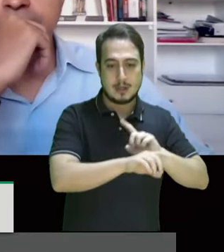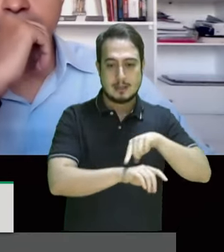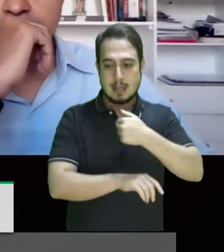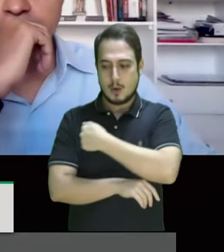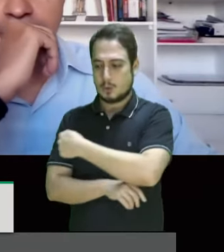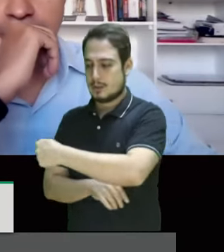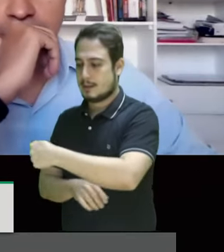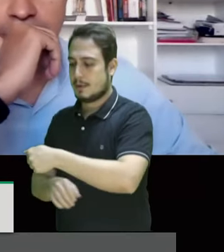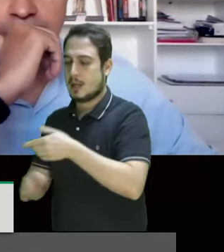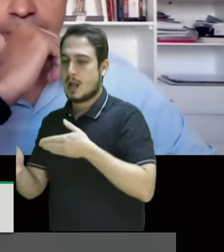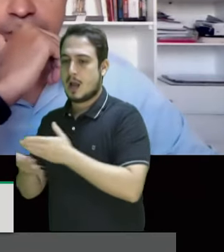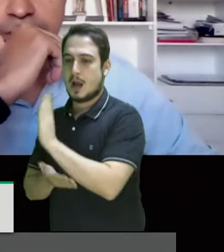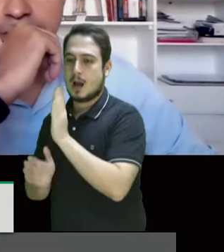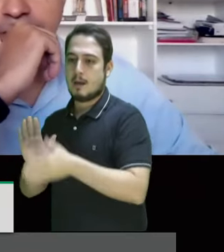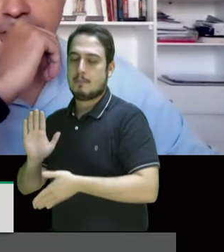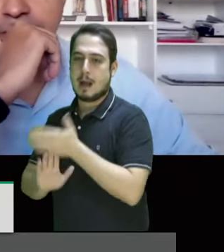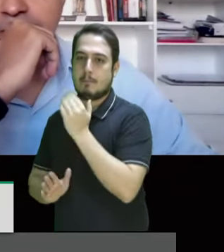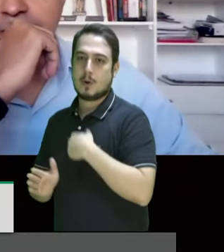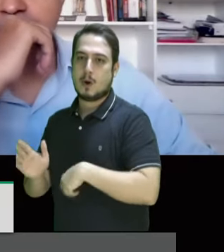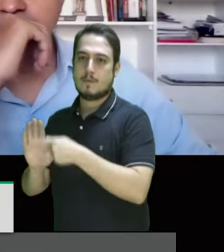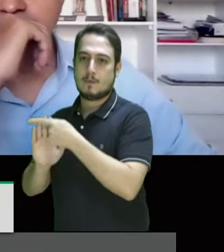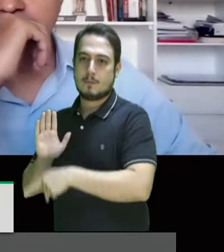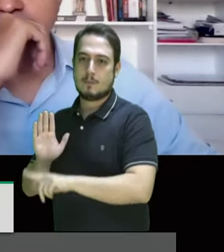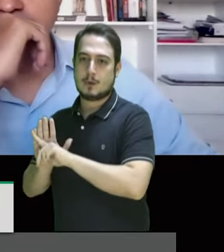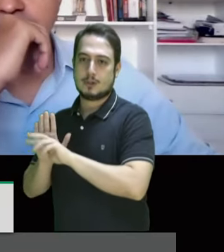aprova um projeto absurdo